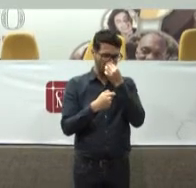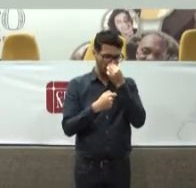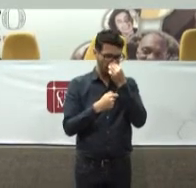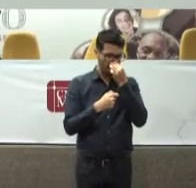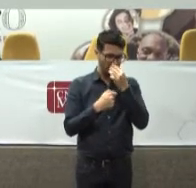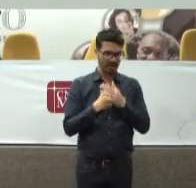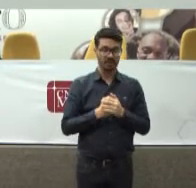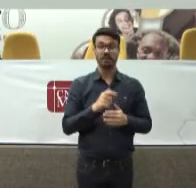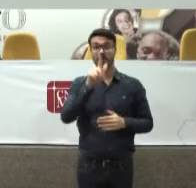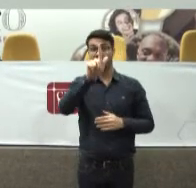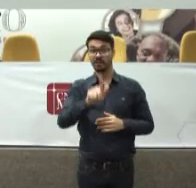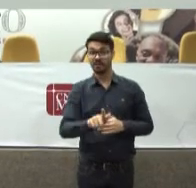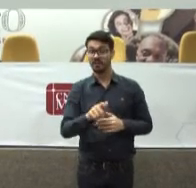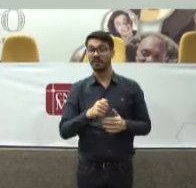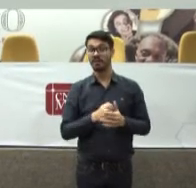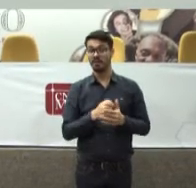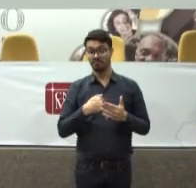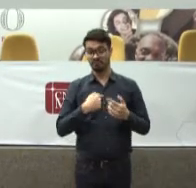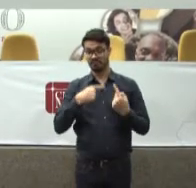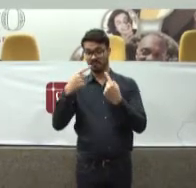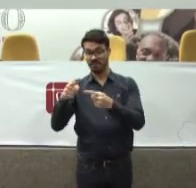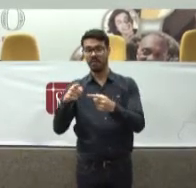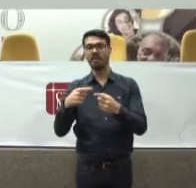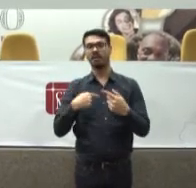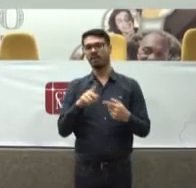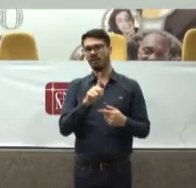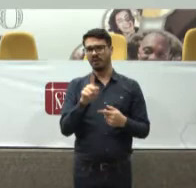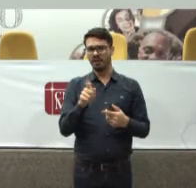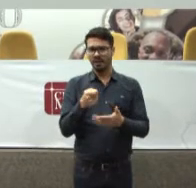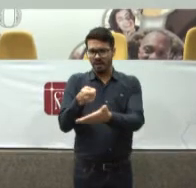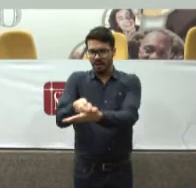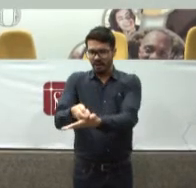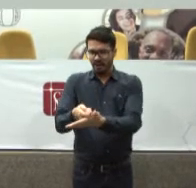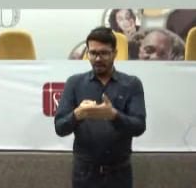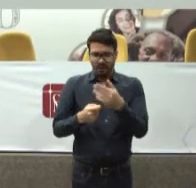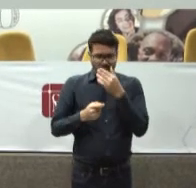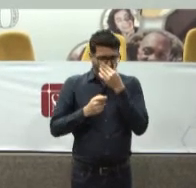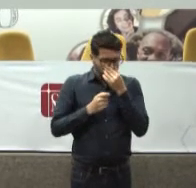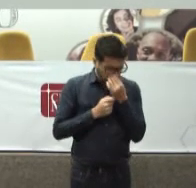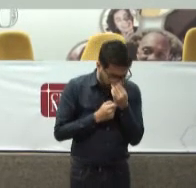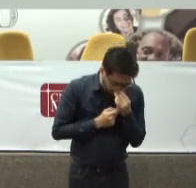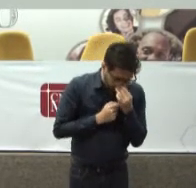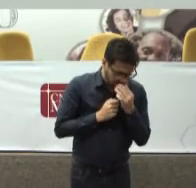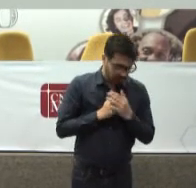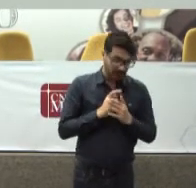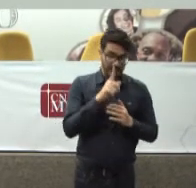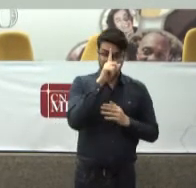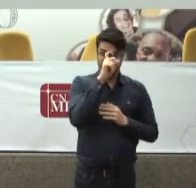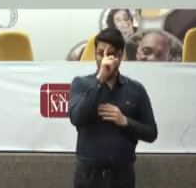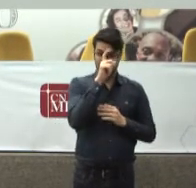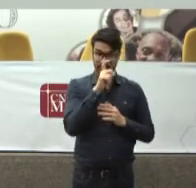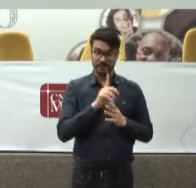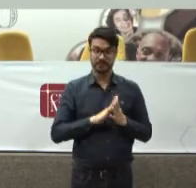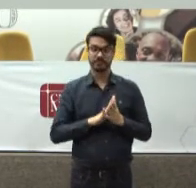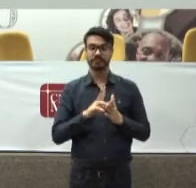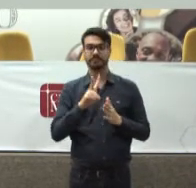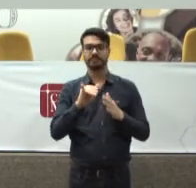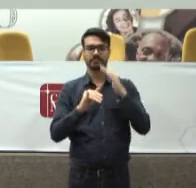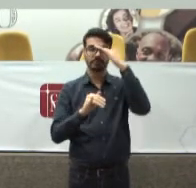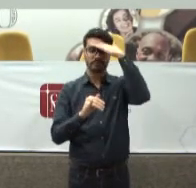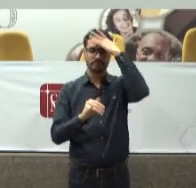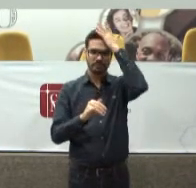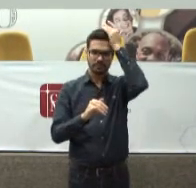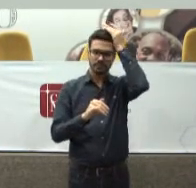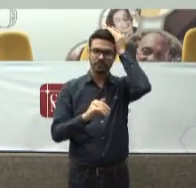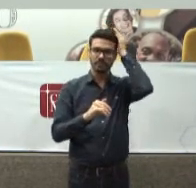A sua visão de mundo Ele não vai chegar lá Pra impor Ao hospital A sua visão de mundo Ele vai Mediar